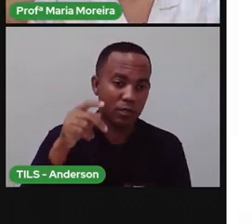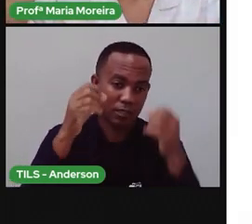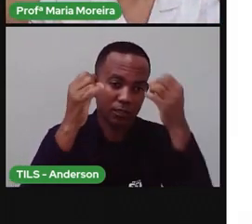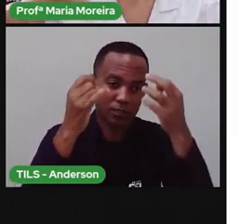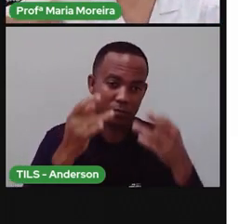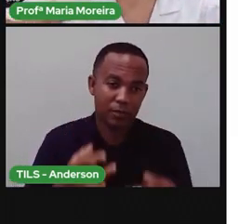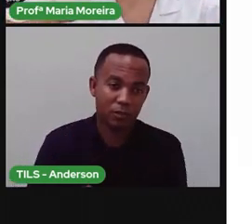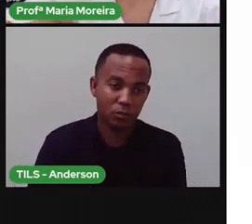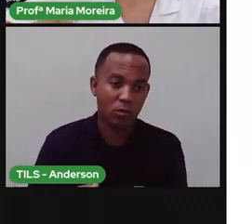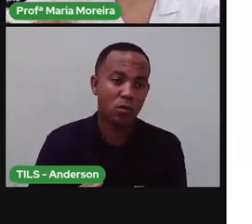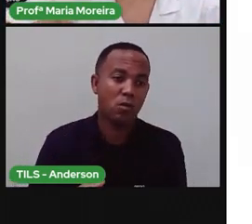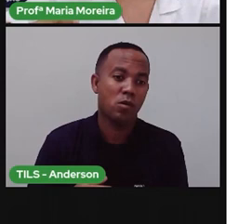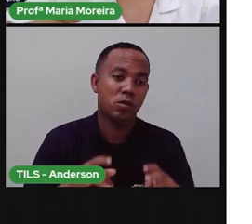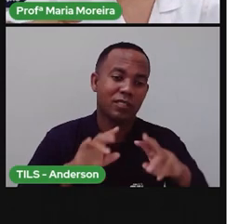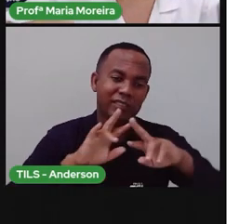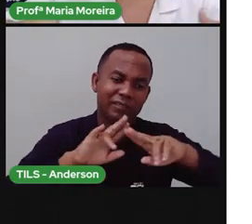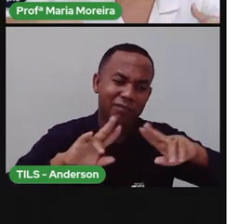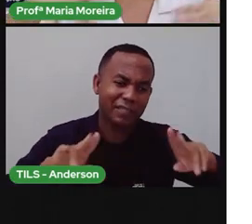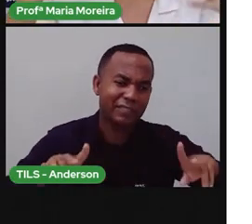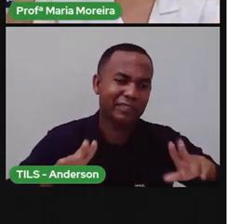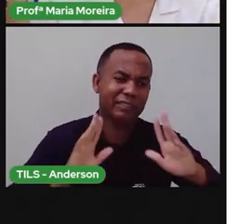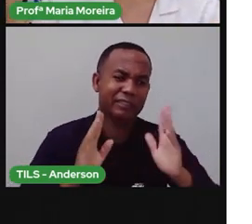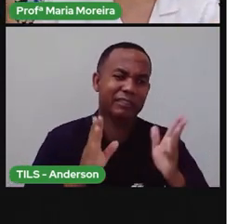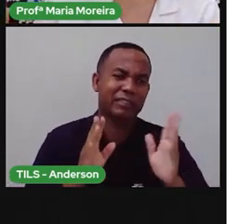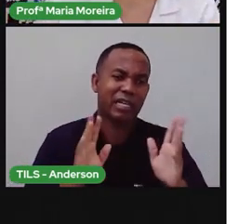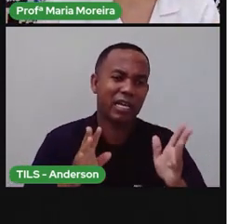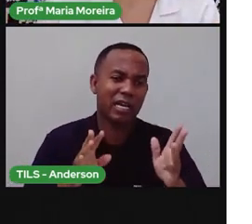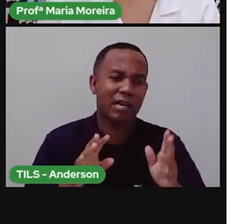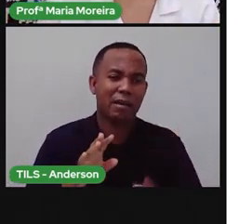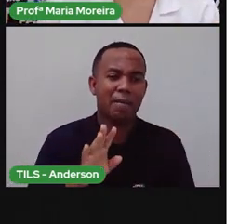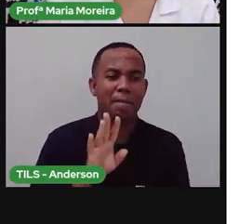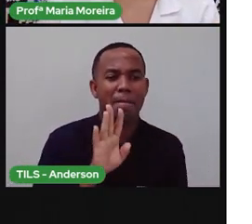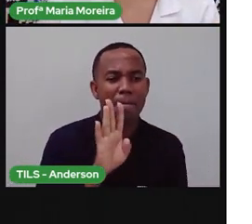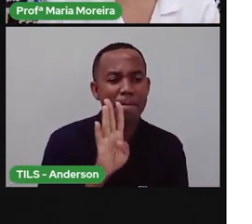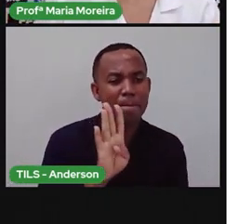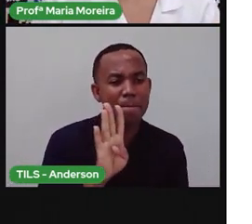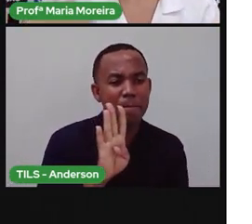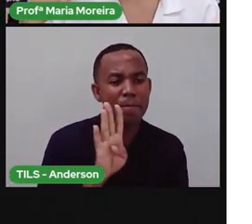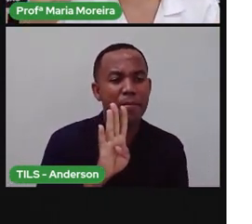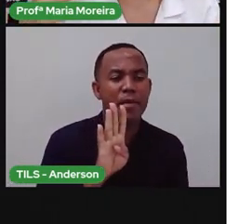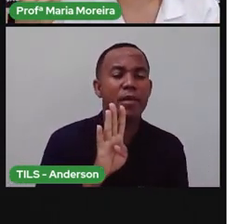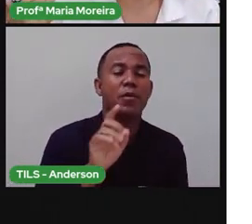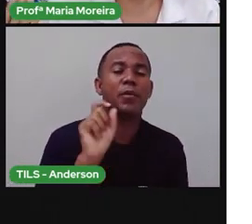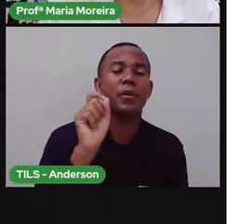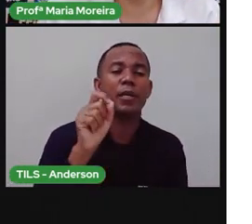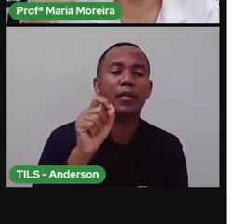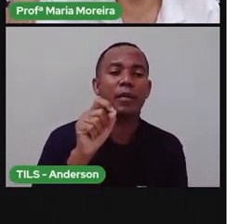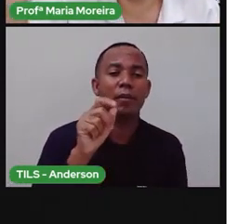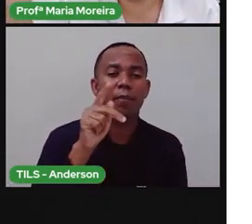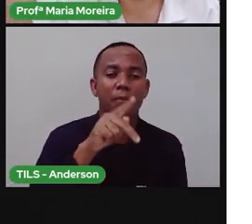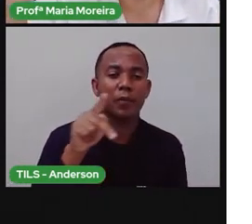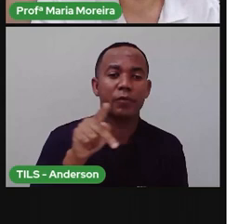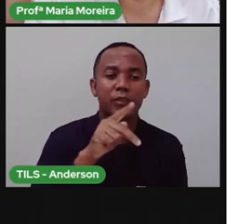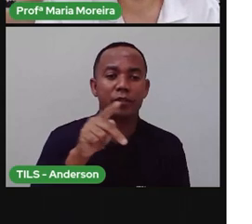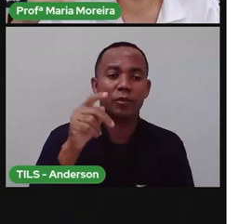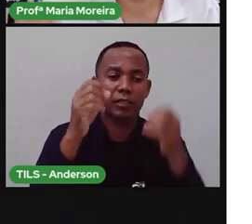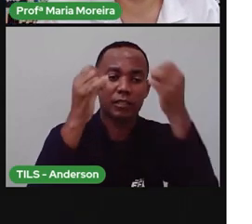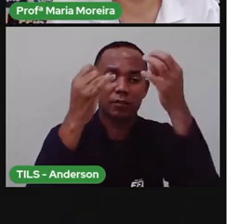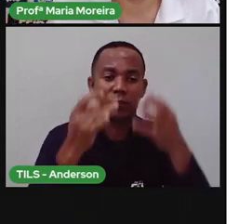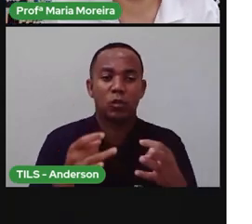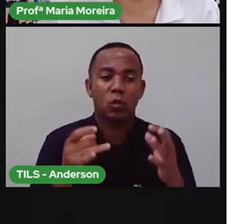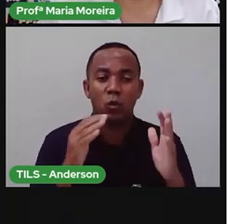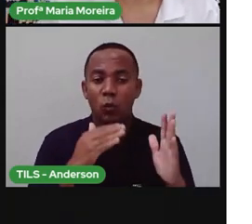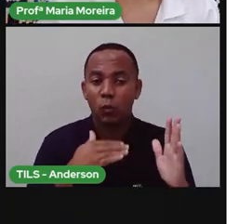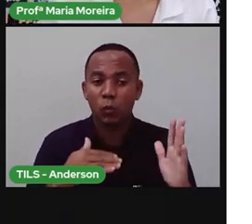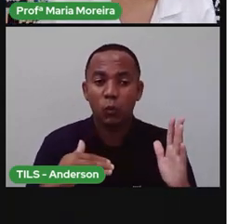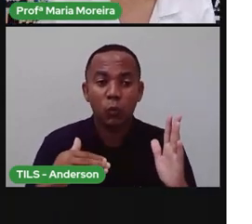hidrosfera, né? E da biosfera, pronto. Nessa aula, a Pró falou que o quê? Tudo isso aí